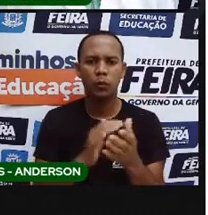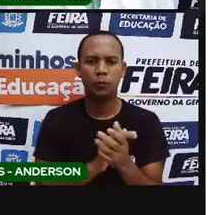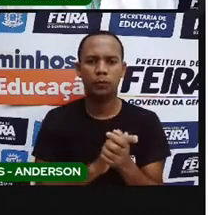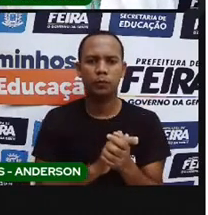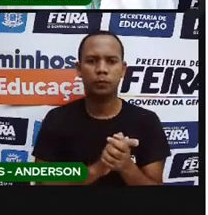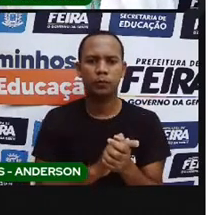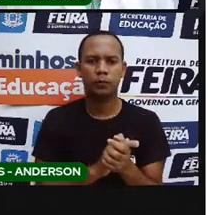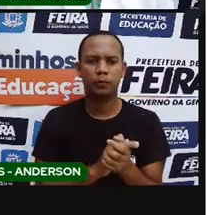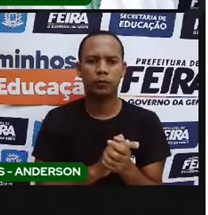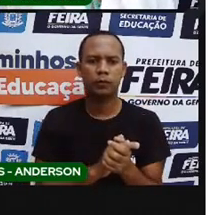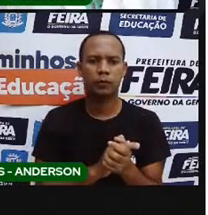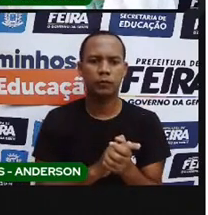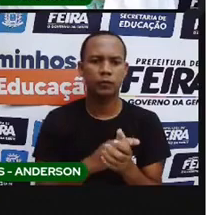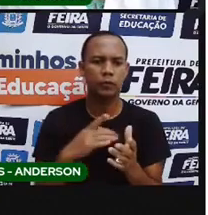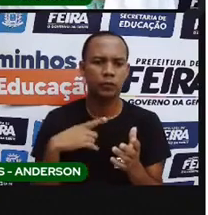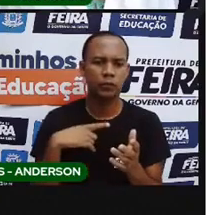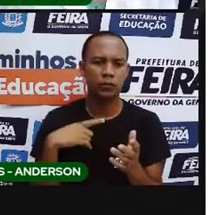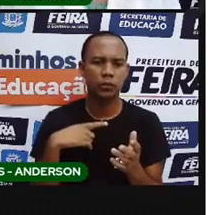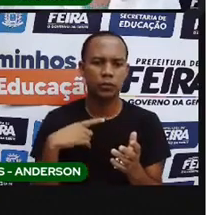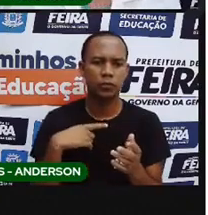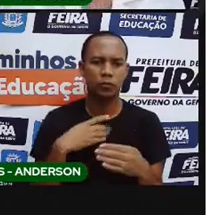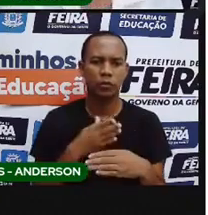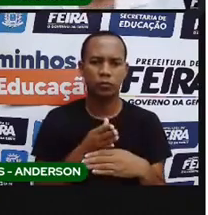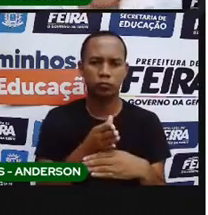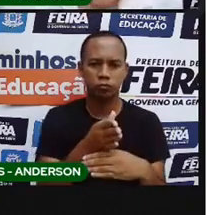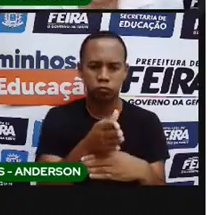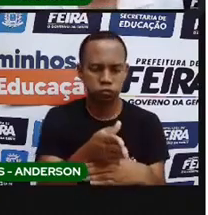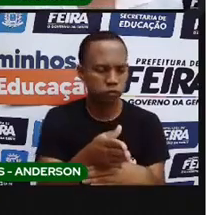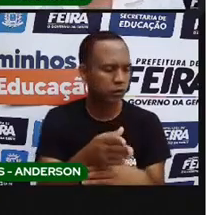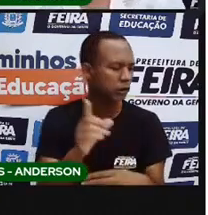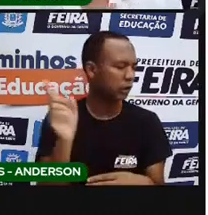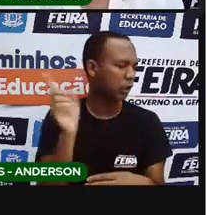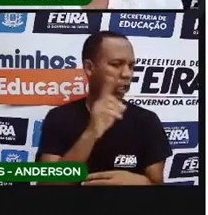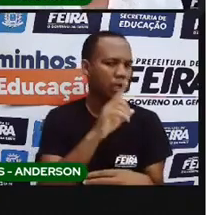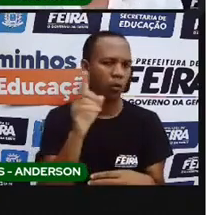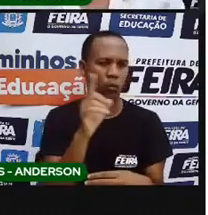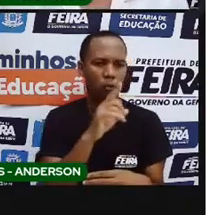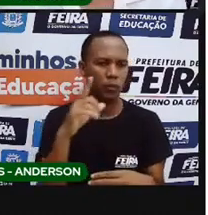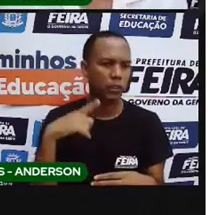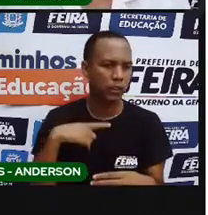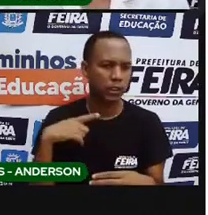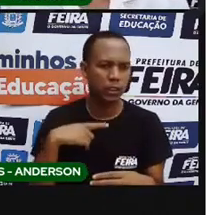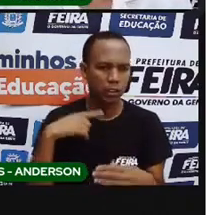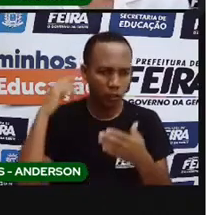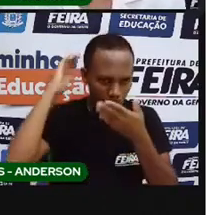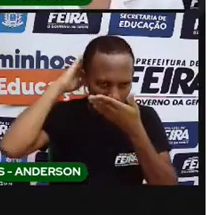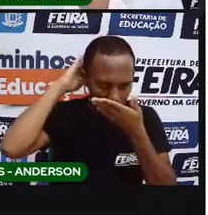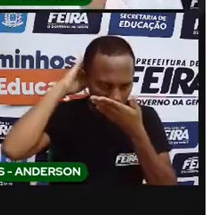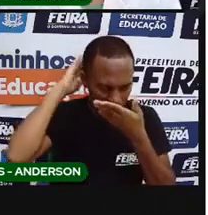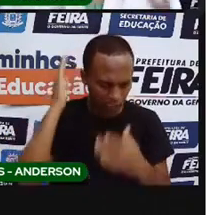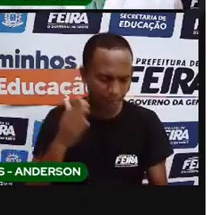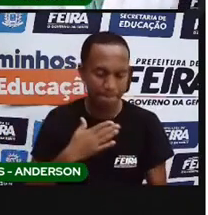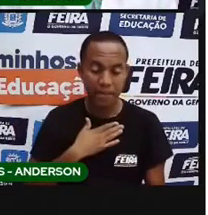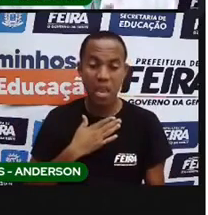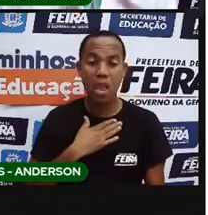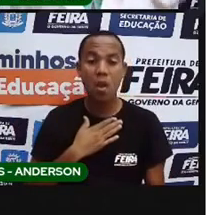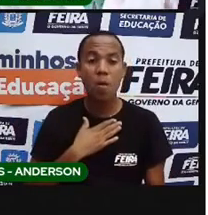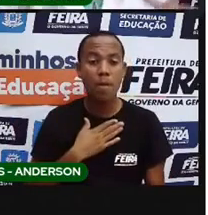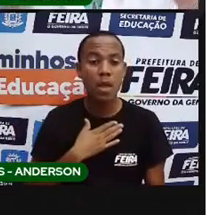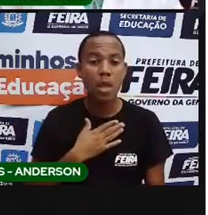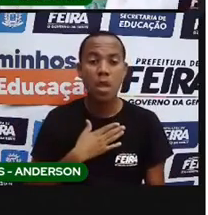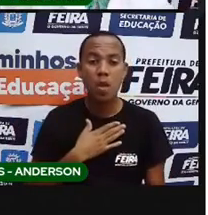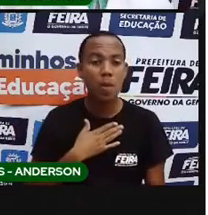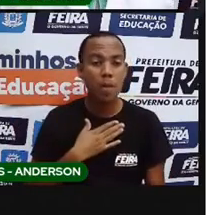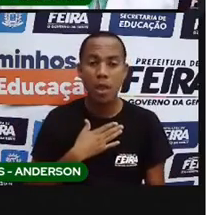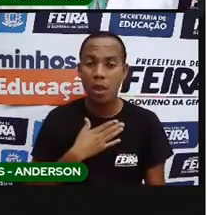tomaram posse da terra. Só que a Pró falou, chegou e disse, não, tem os indígenas aqui, mas isso aqui vai ser meu. Eu quero, eu